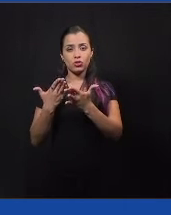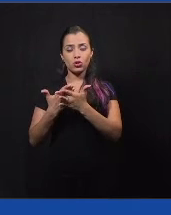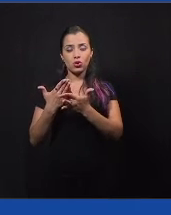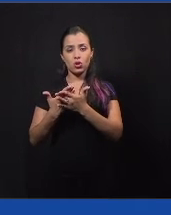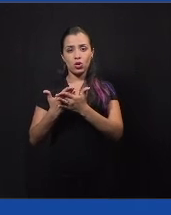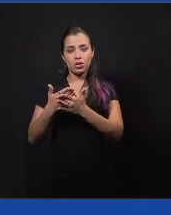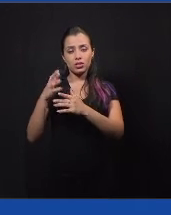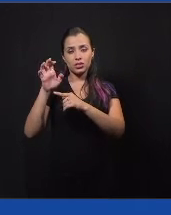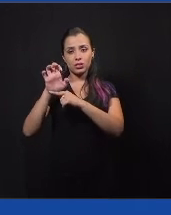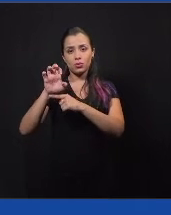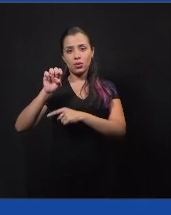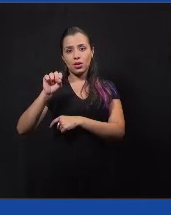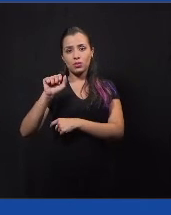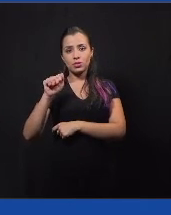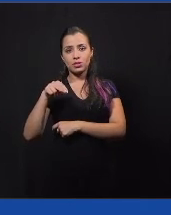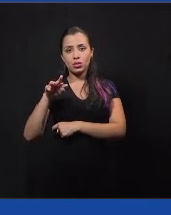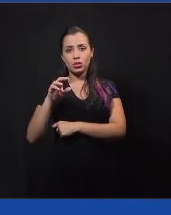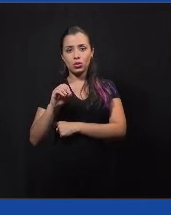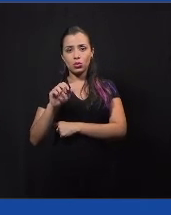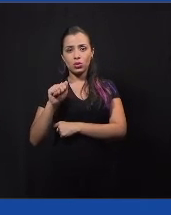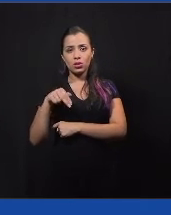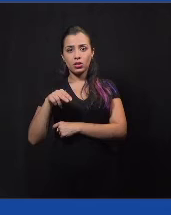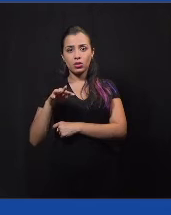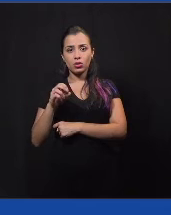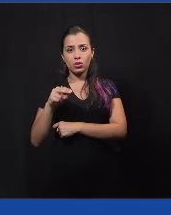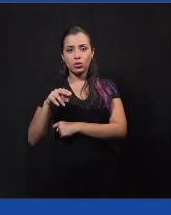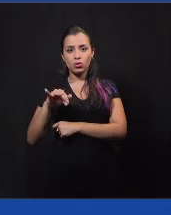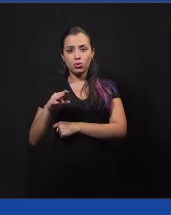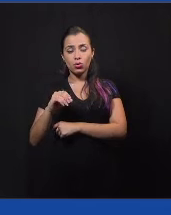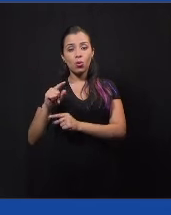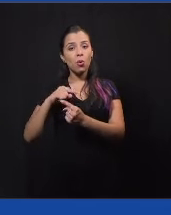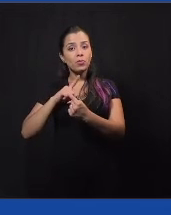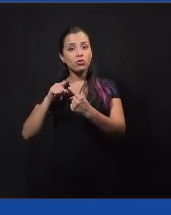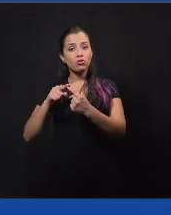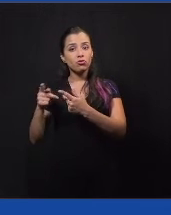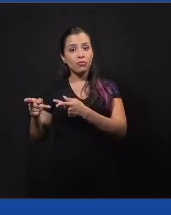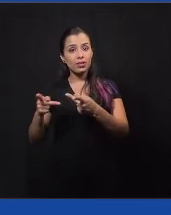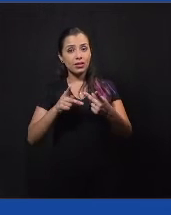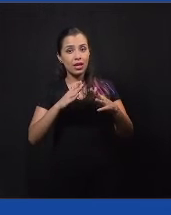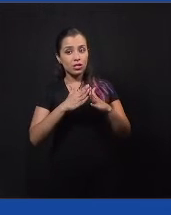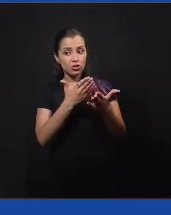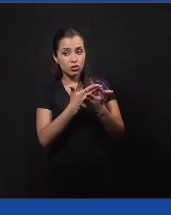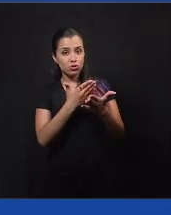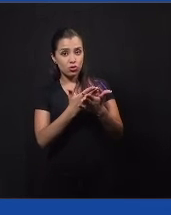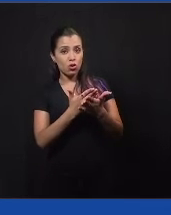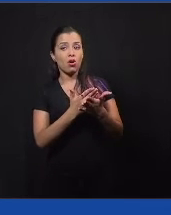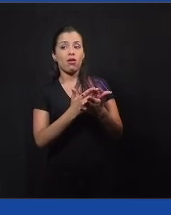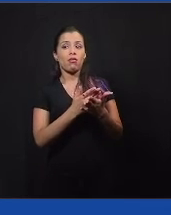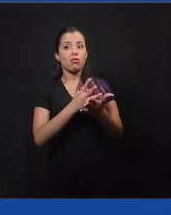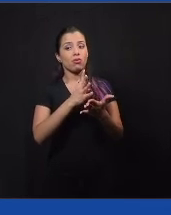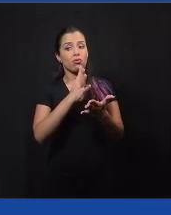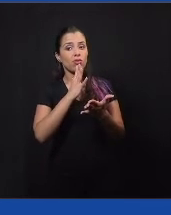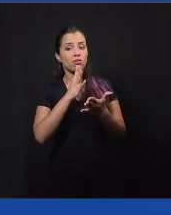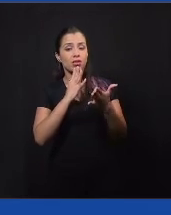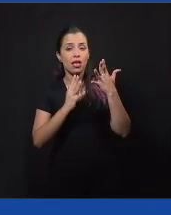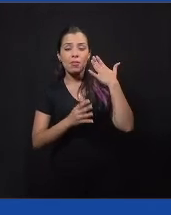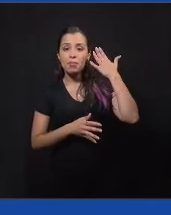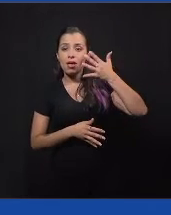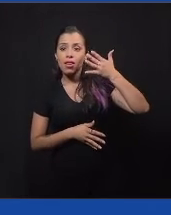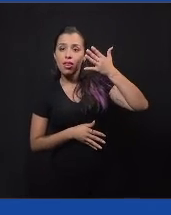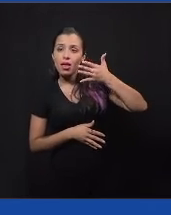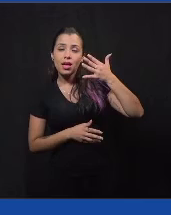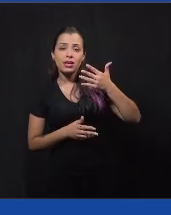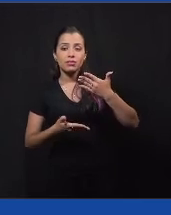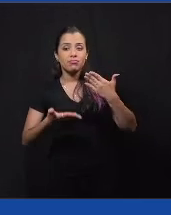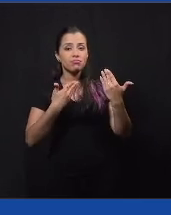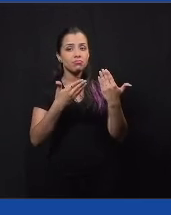que o nosso objetivo era fazer visita nas escolas, levar algumas palestras, algumas palestras, rodas de conversa sobre educação política,